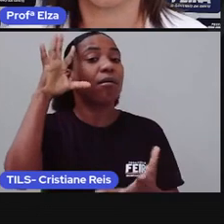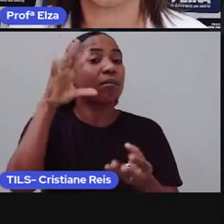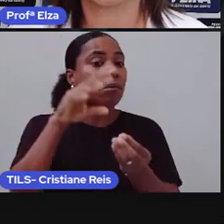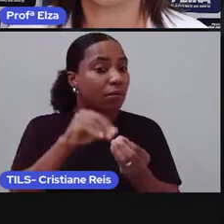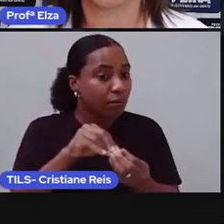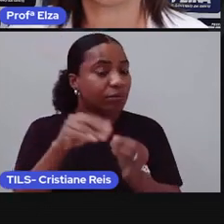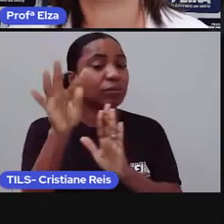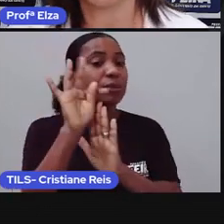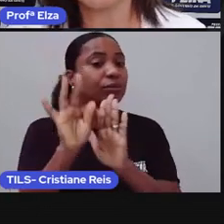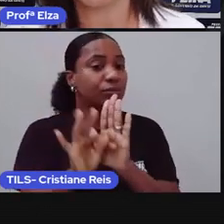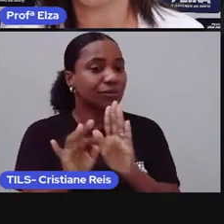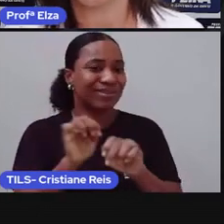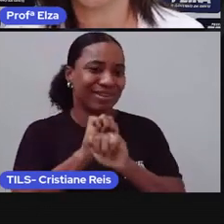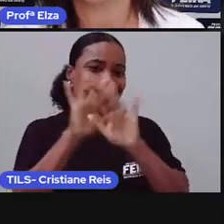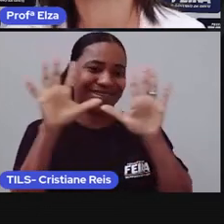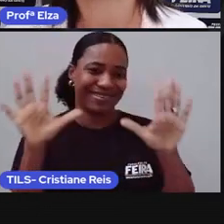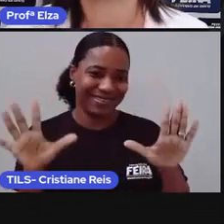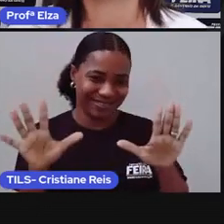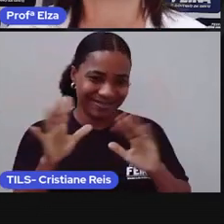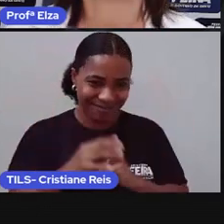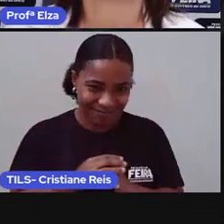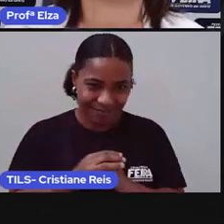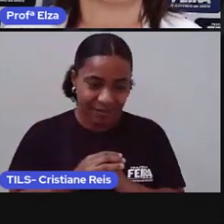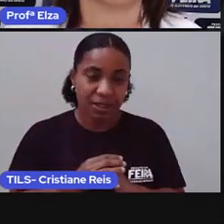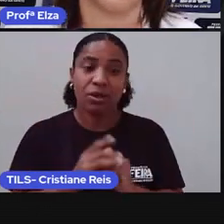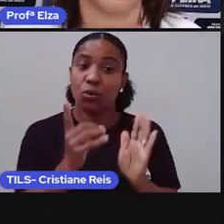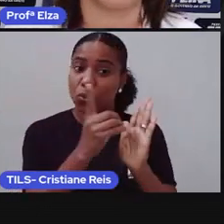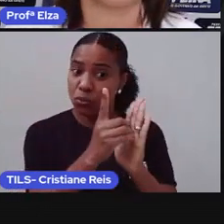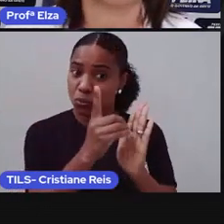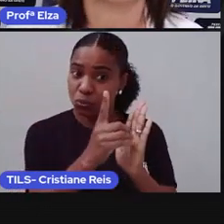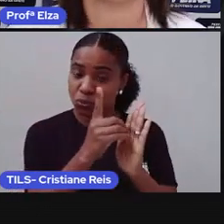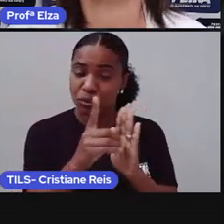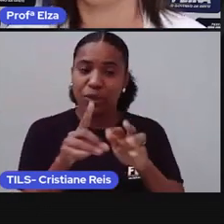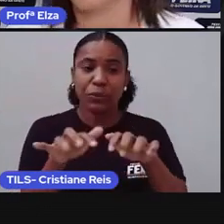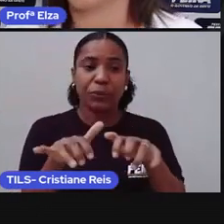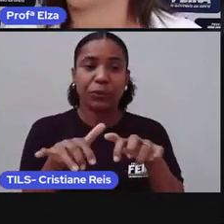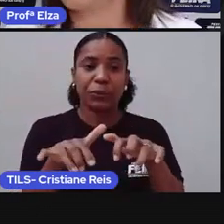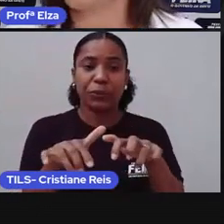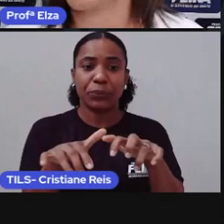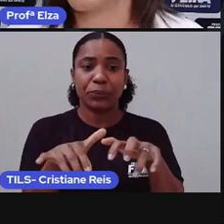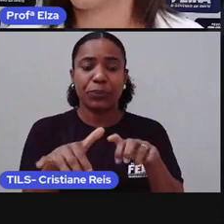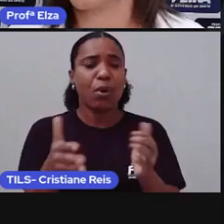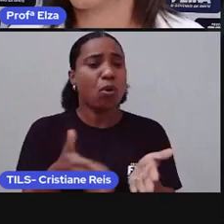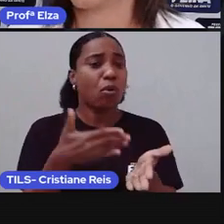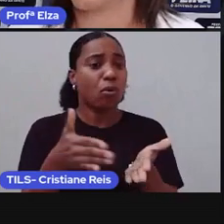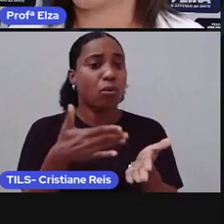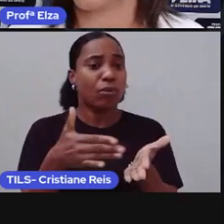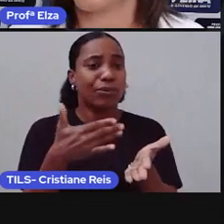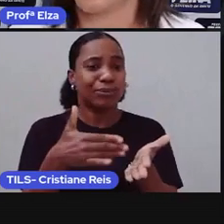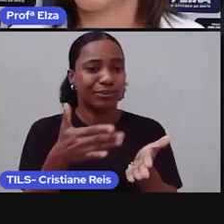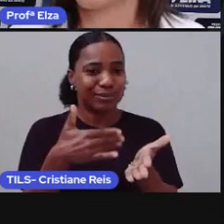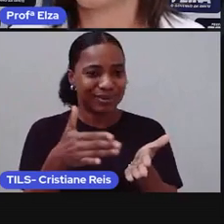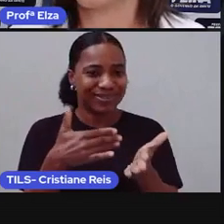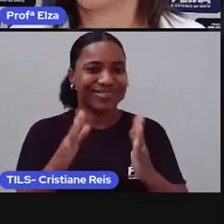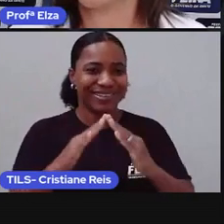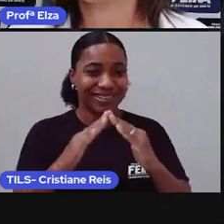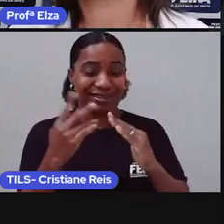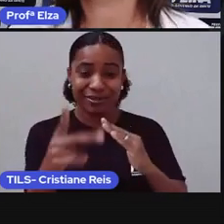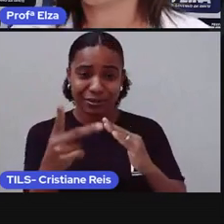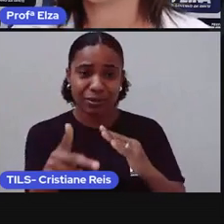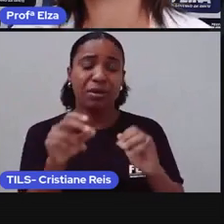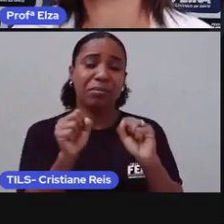texto. Sendo assim, use um dicionário online ou um dicionário físico que tem na sua casa